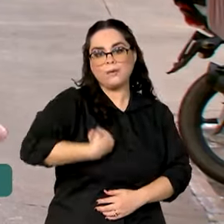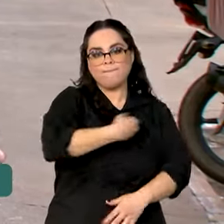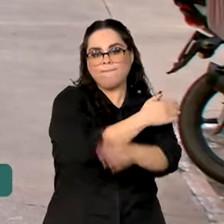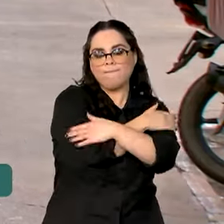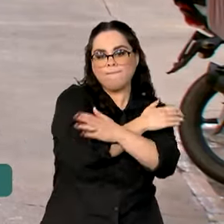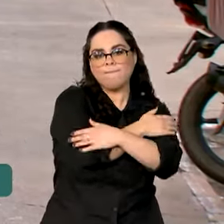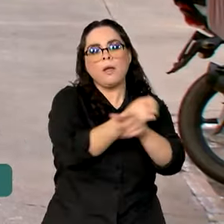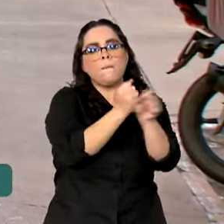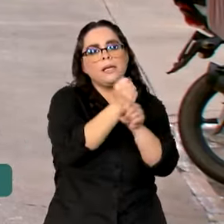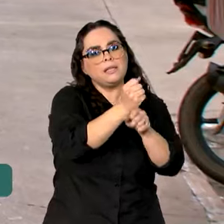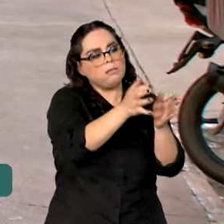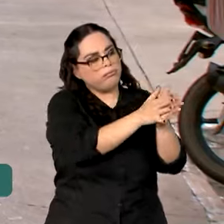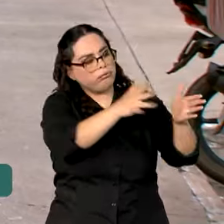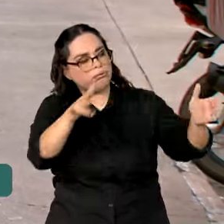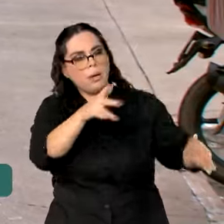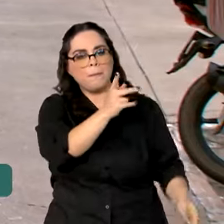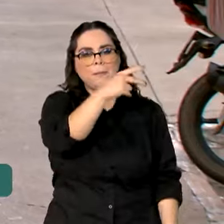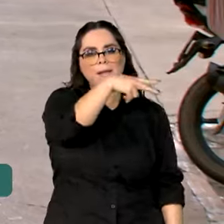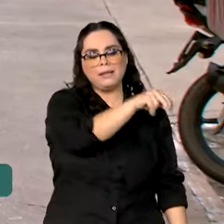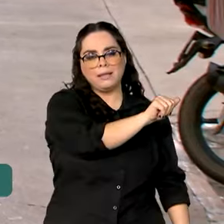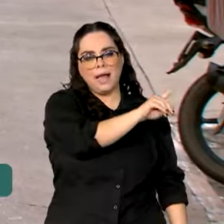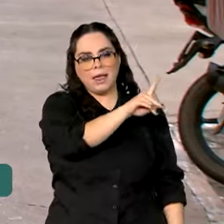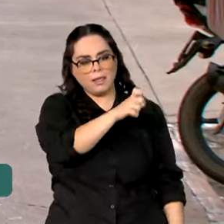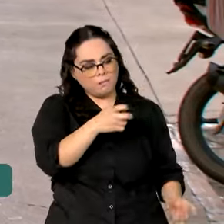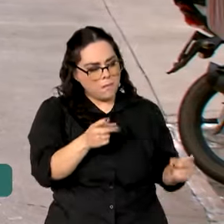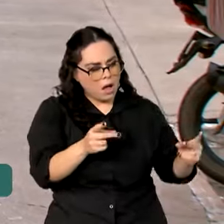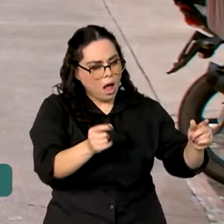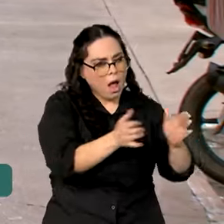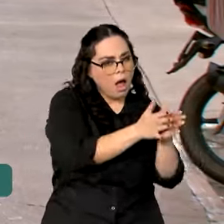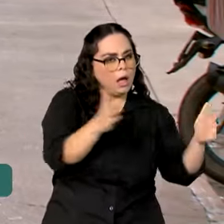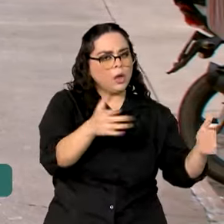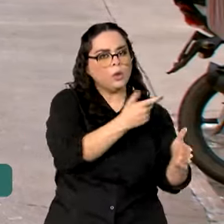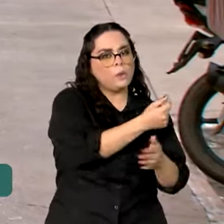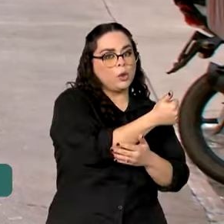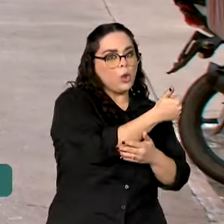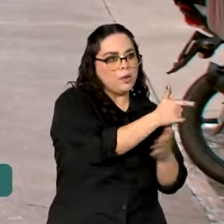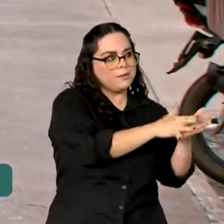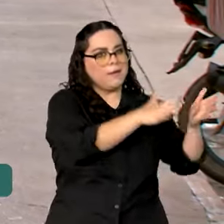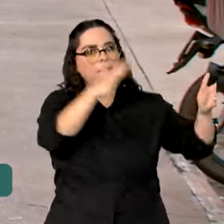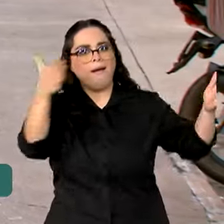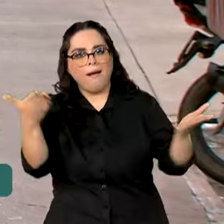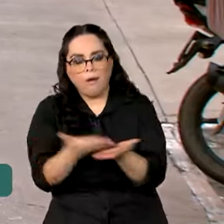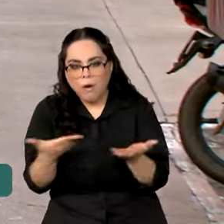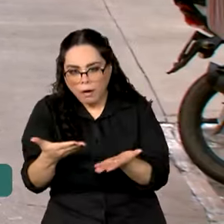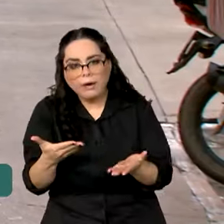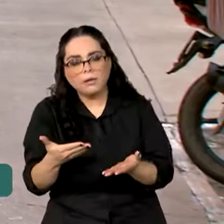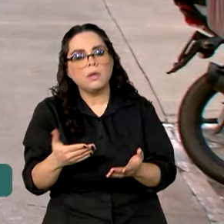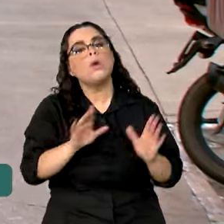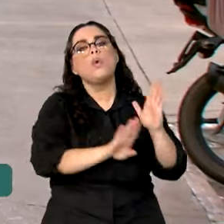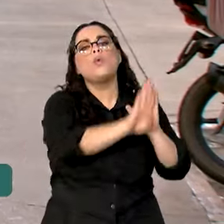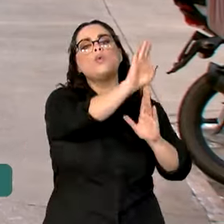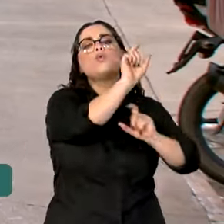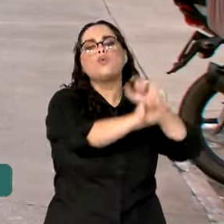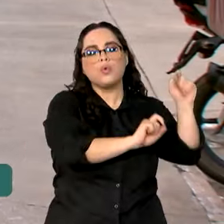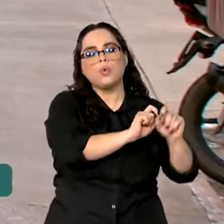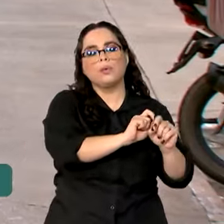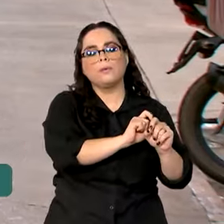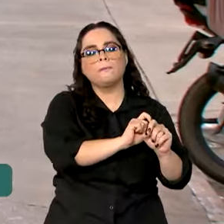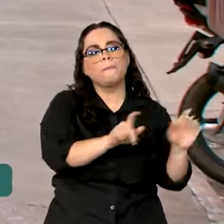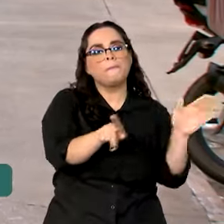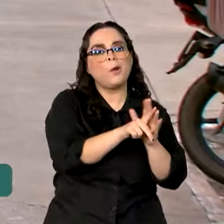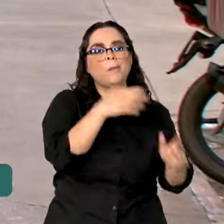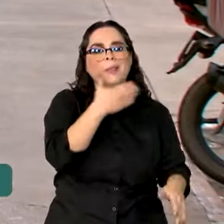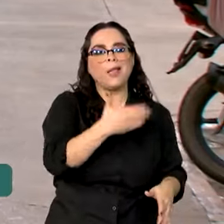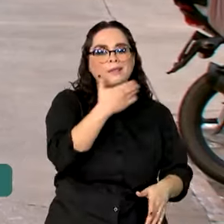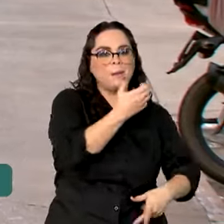série histórica da PNAD contínua, iniciada em 2012, superando apenas a taxa do trimestre encerrado em